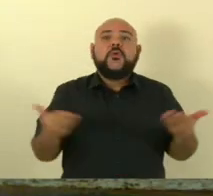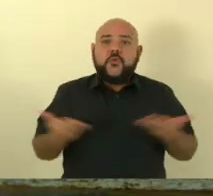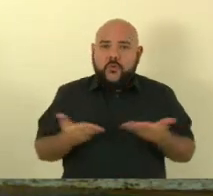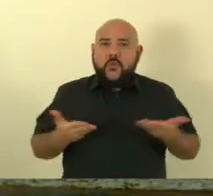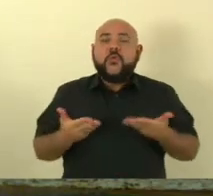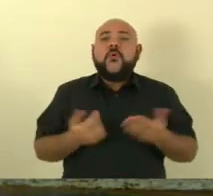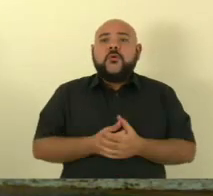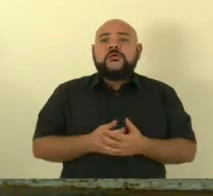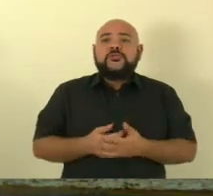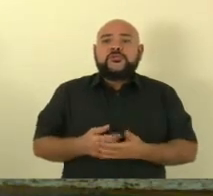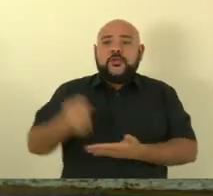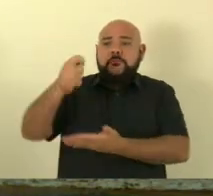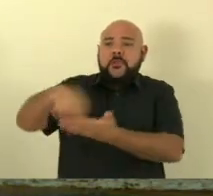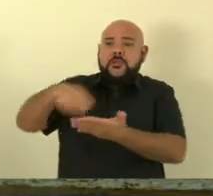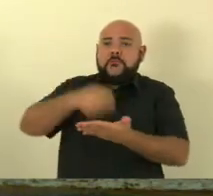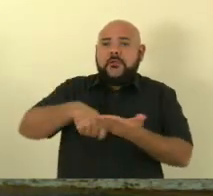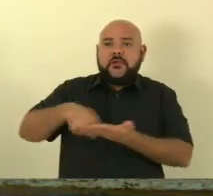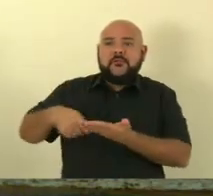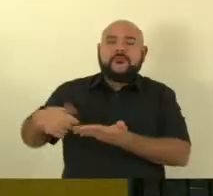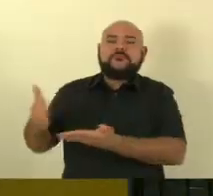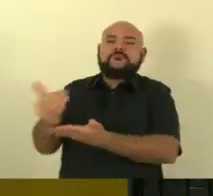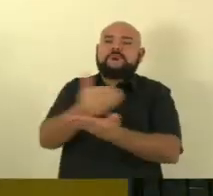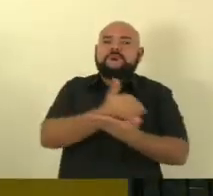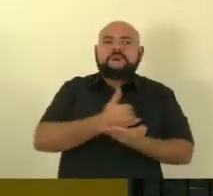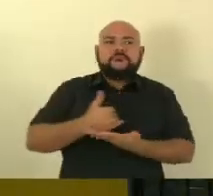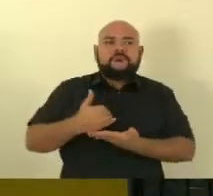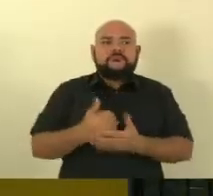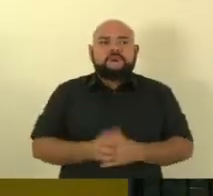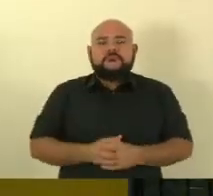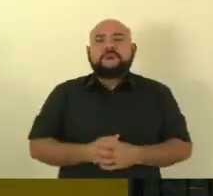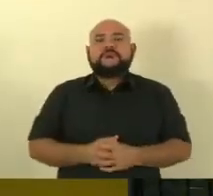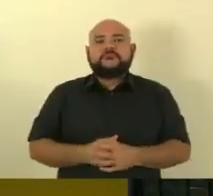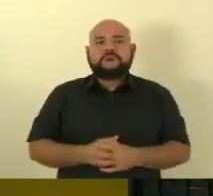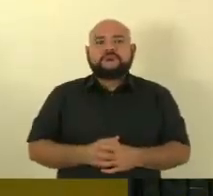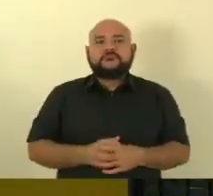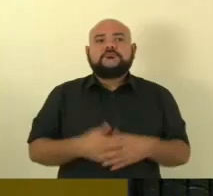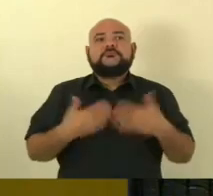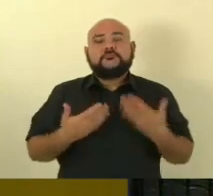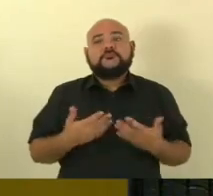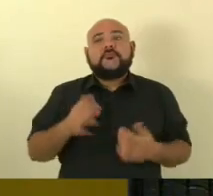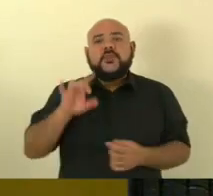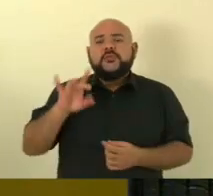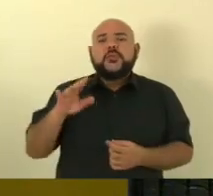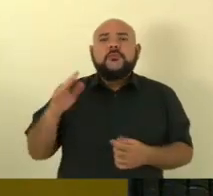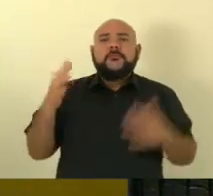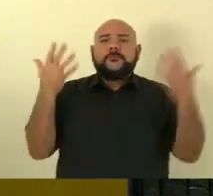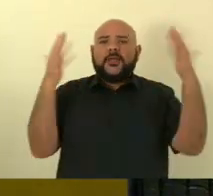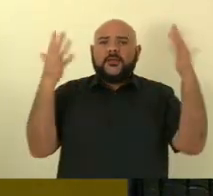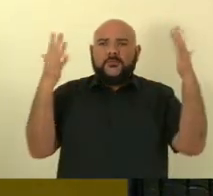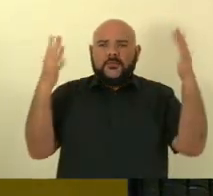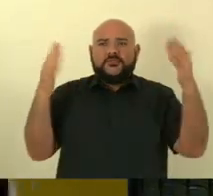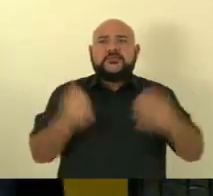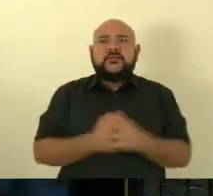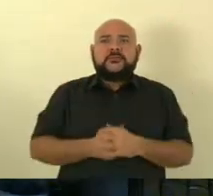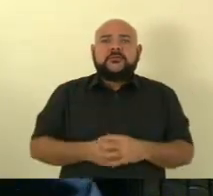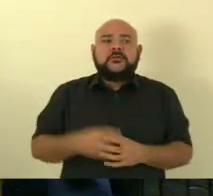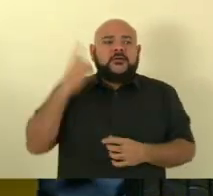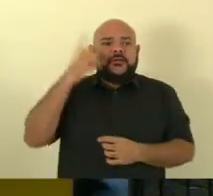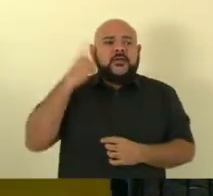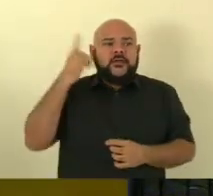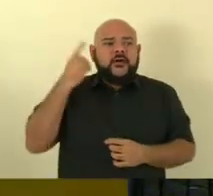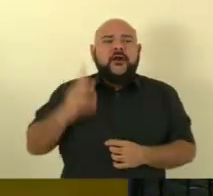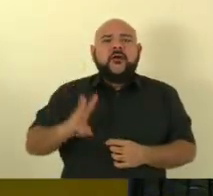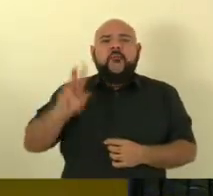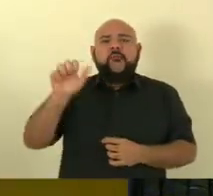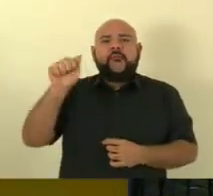extração de autógrafos. Com a palavra do nosso Presidente, deputado Marcelo Santos. Só parabenizar o deputado Vandinho, cumprimentar aos